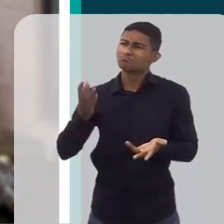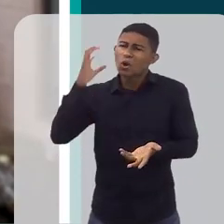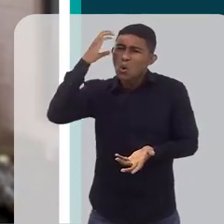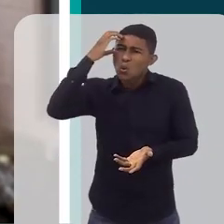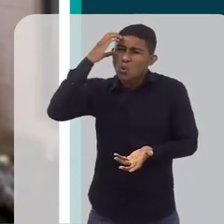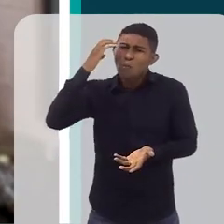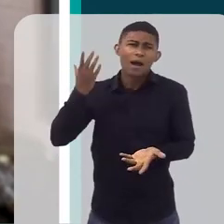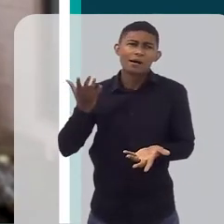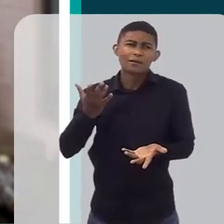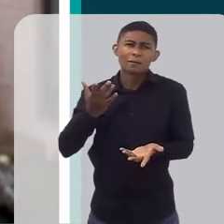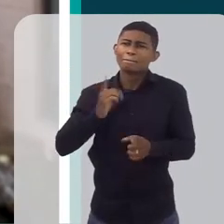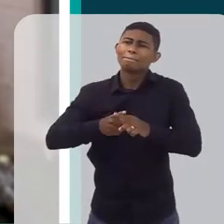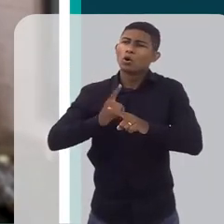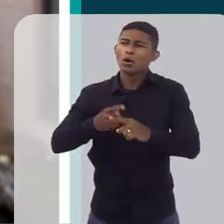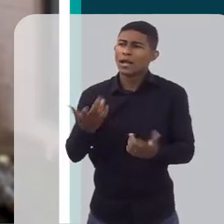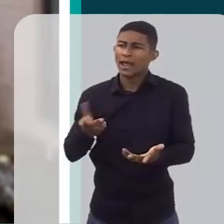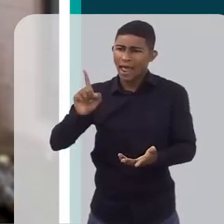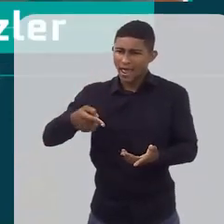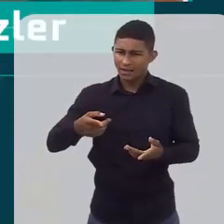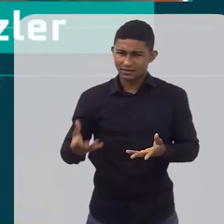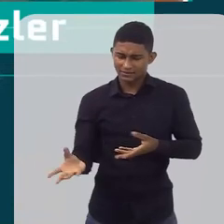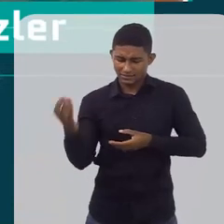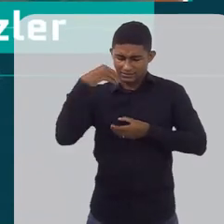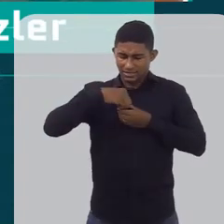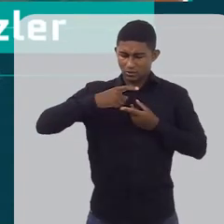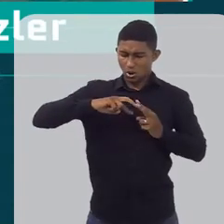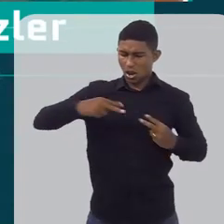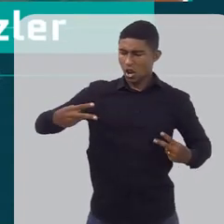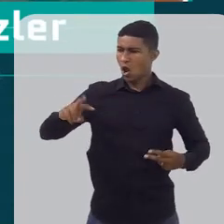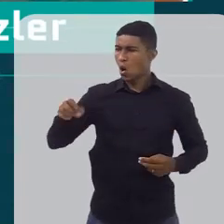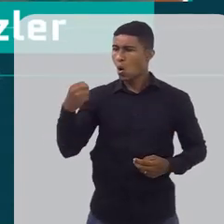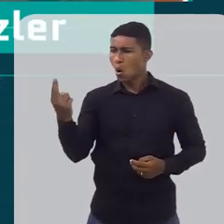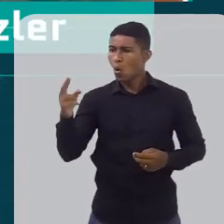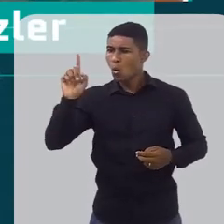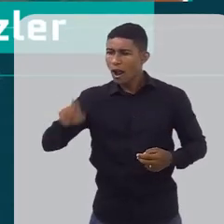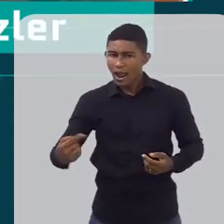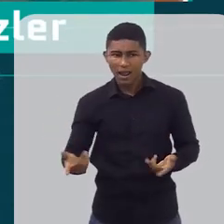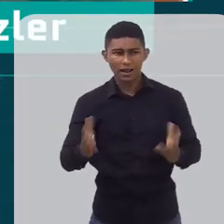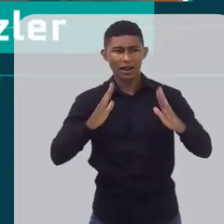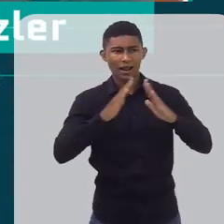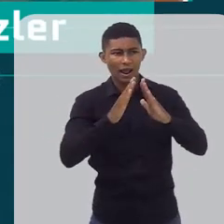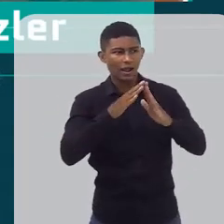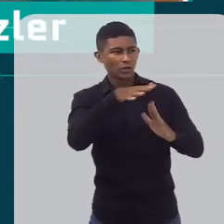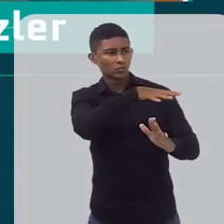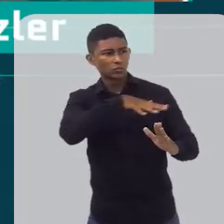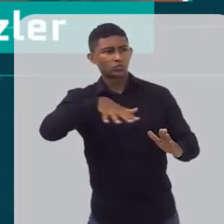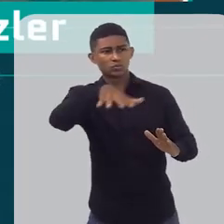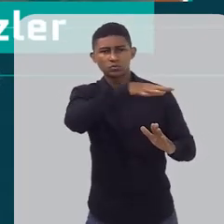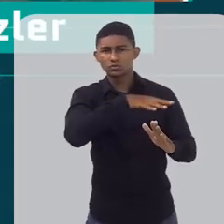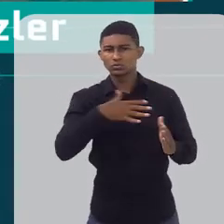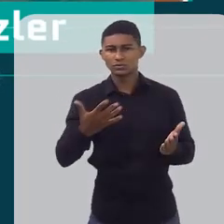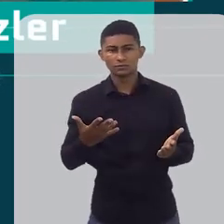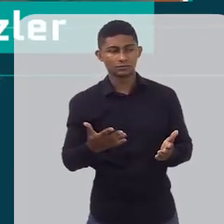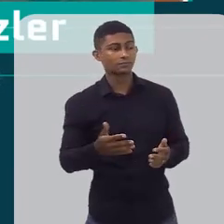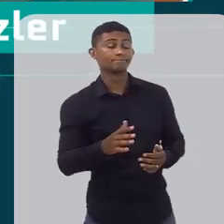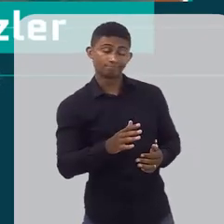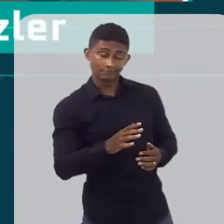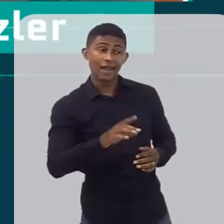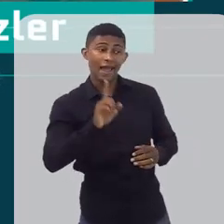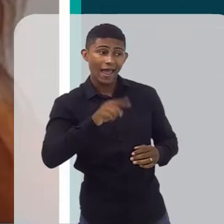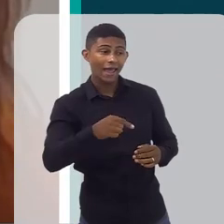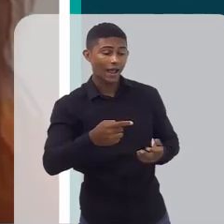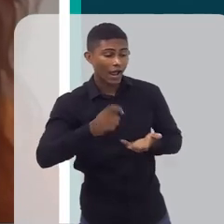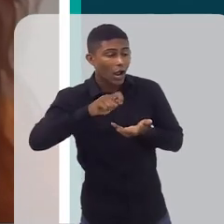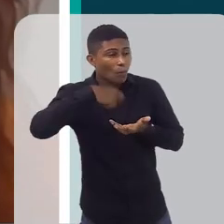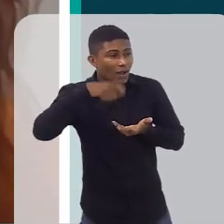do comportamento ambiental, da alimentação? É. Qual que é o fator principal? É ambiental e alimentação